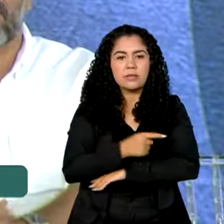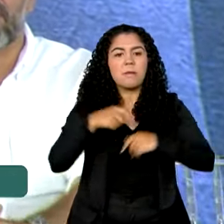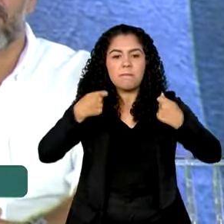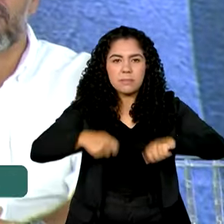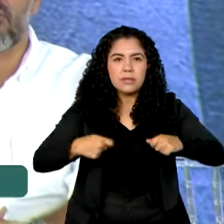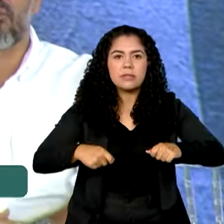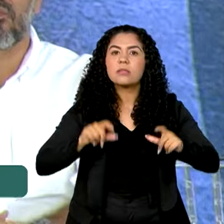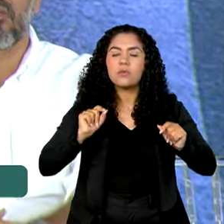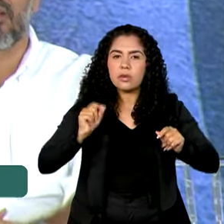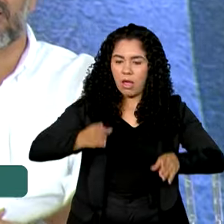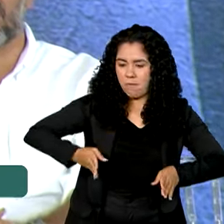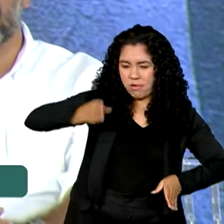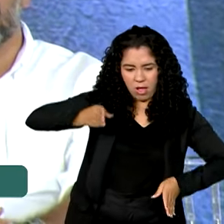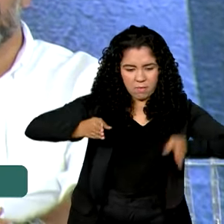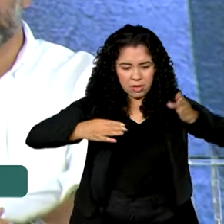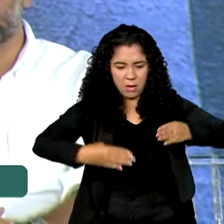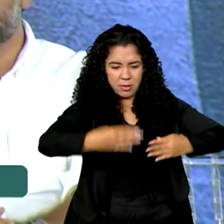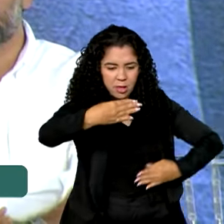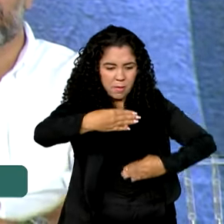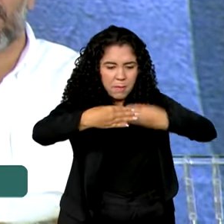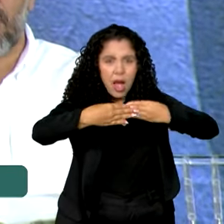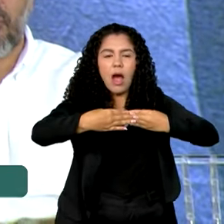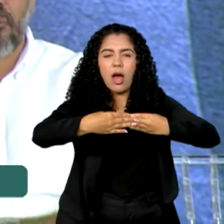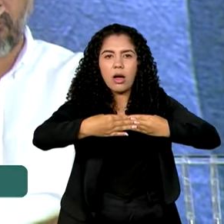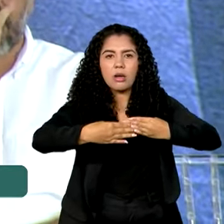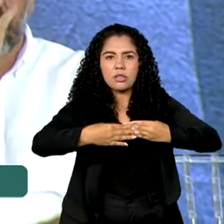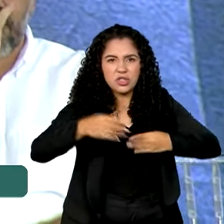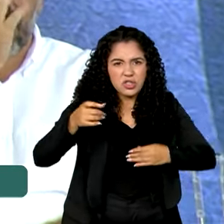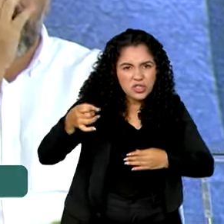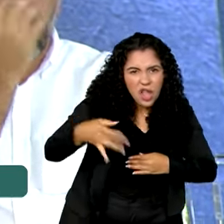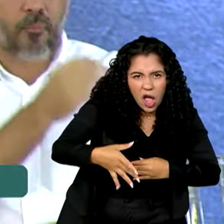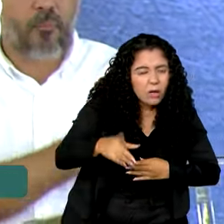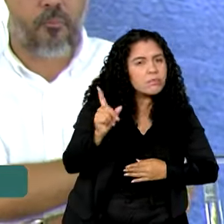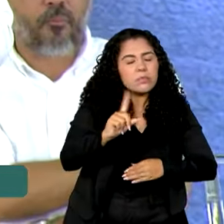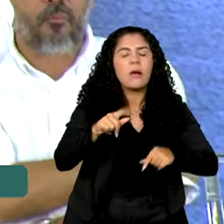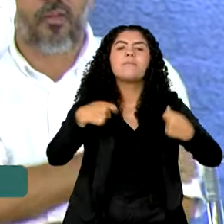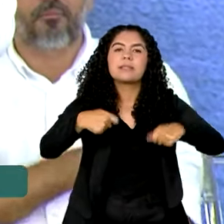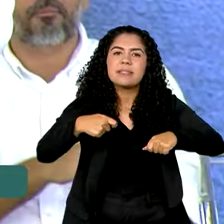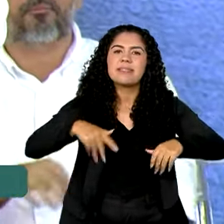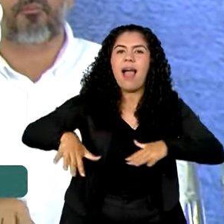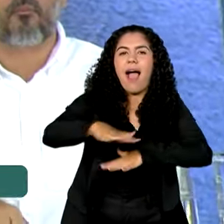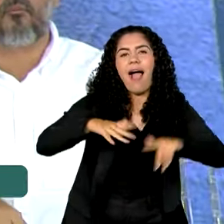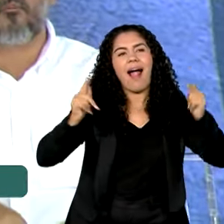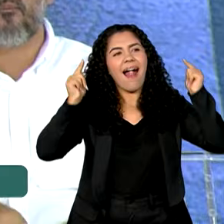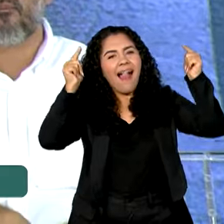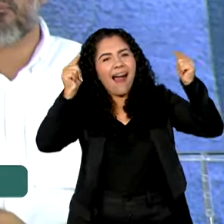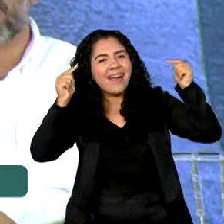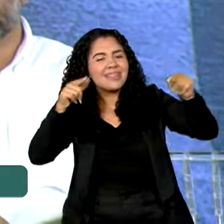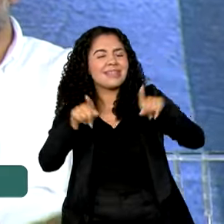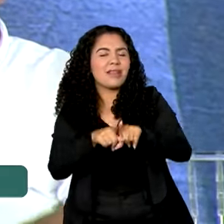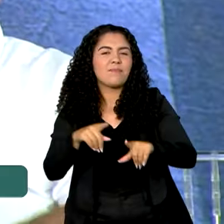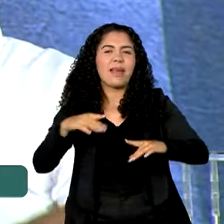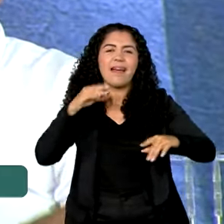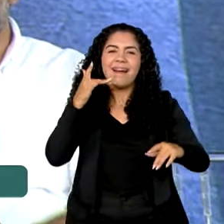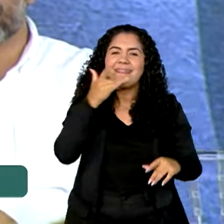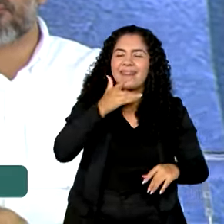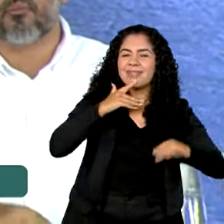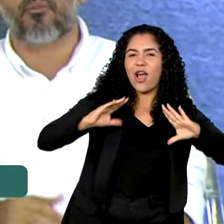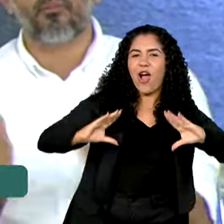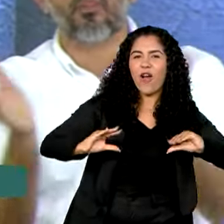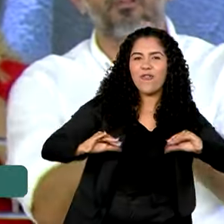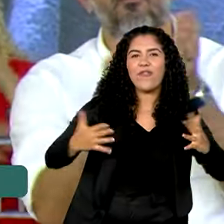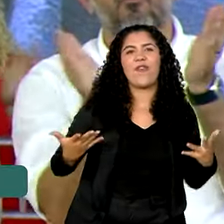paredes para as pessoas morarem, mas tenha também área de lazer e conforto fora de casa